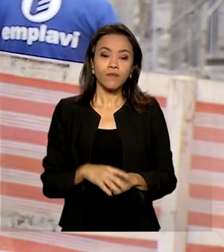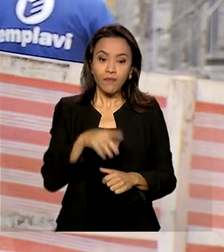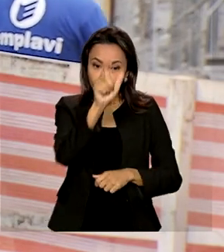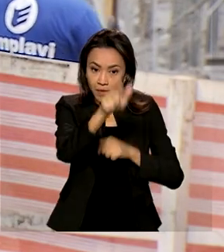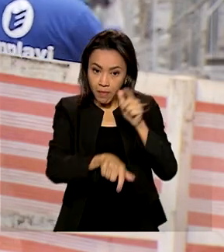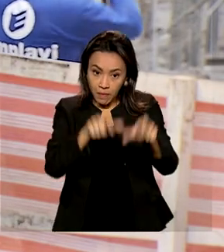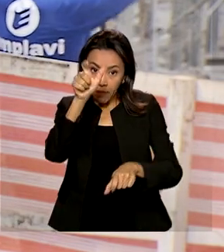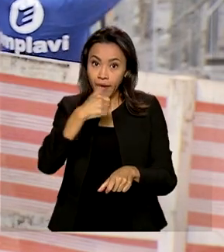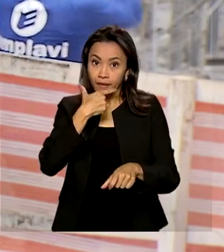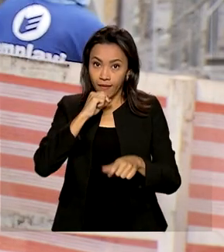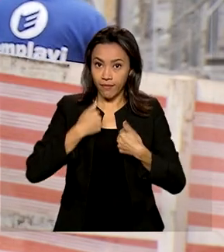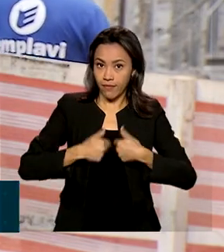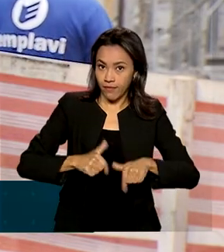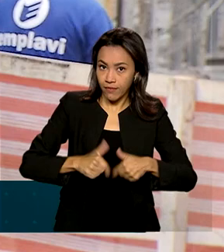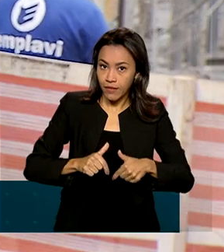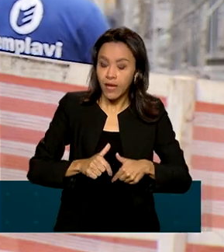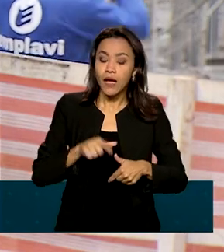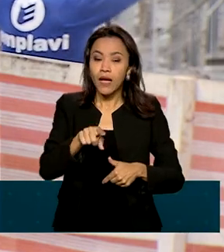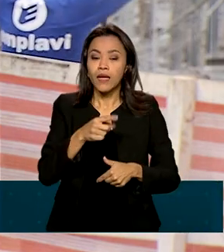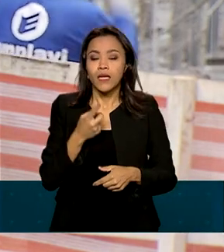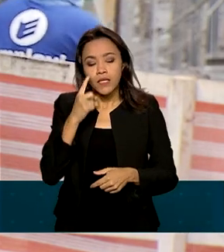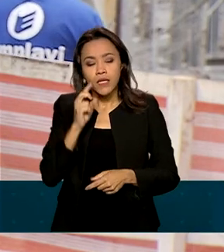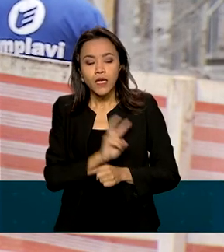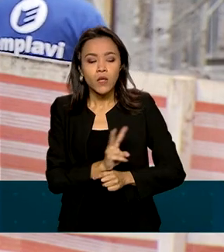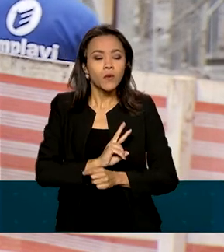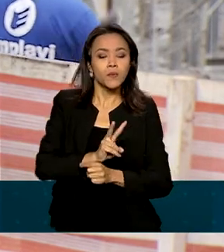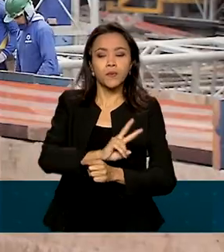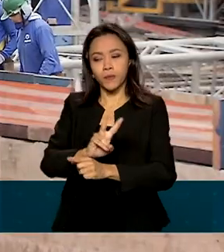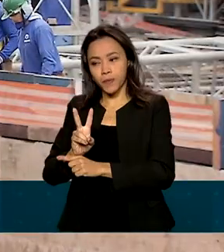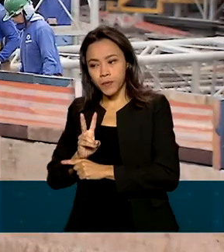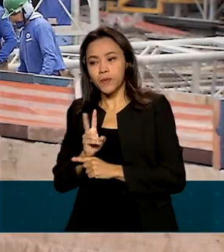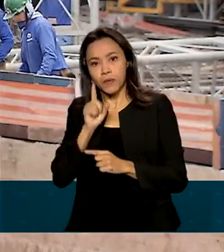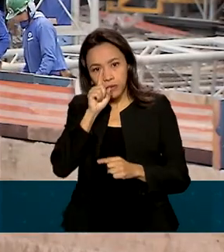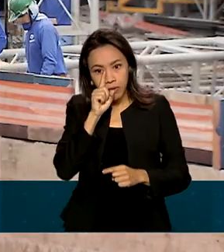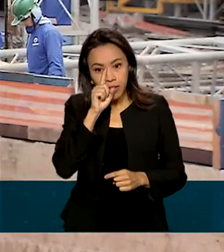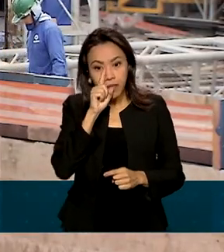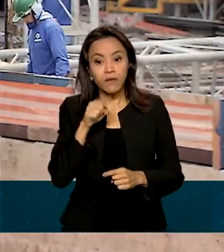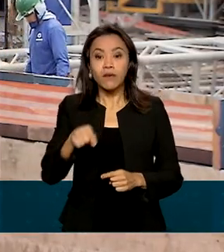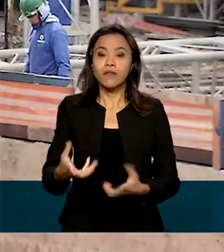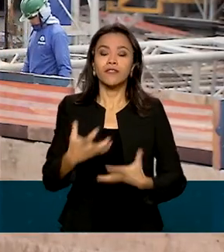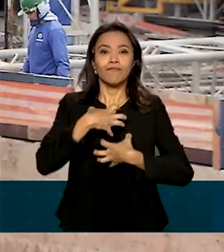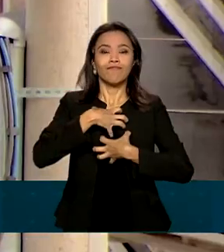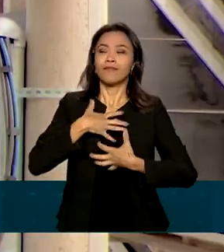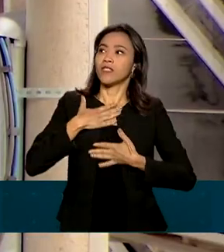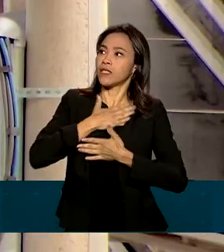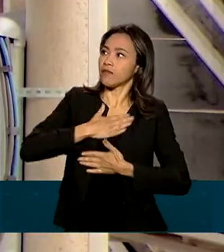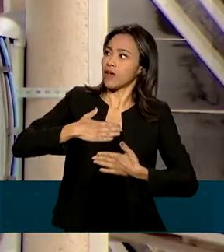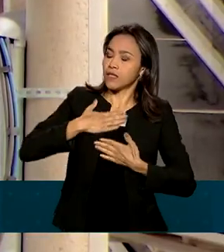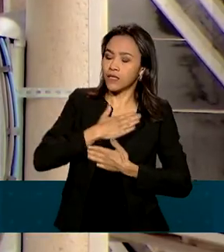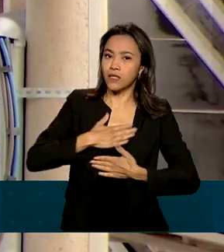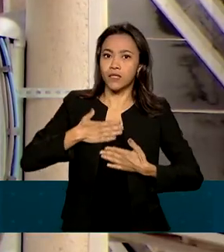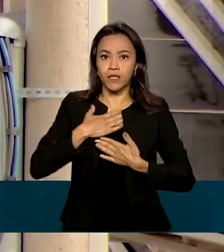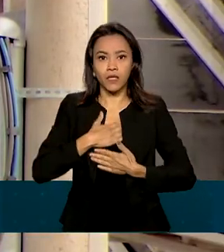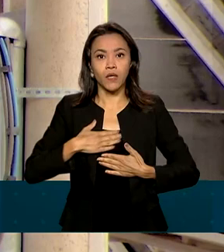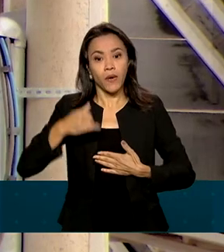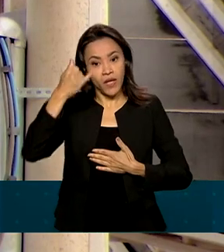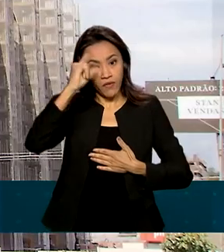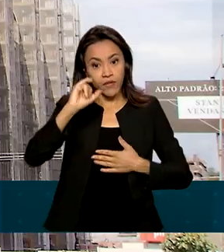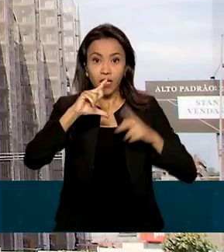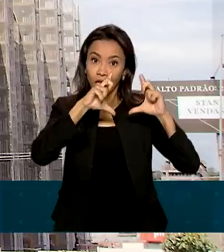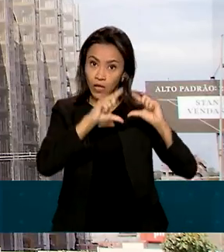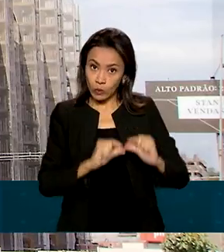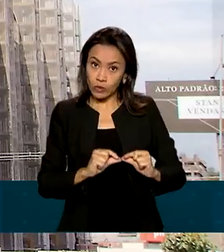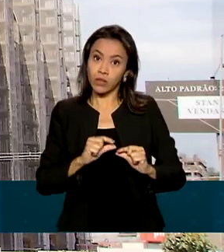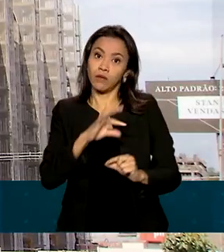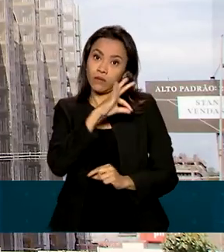trabalhadores, o gerenciamento de risco, além de salvar vidas, aumenta a satisfação no trabalho, evita a redução de salários